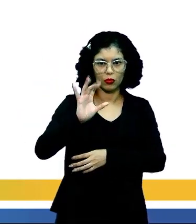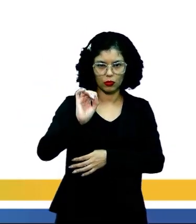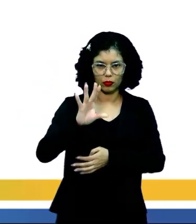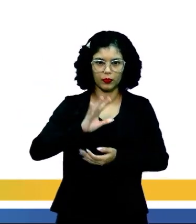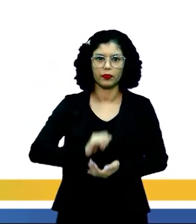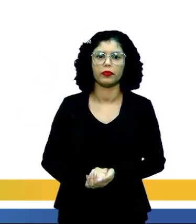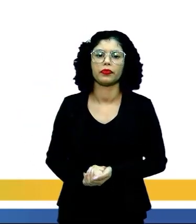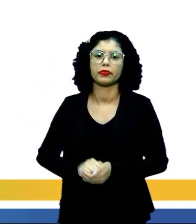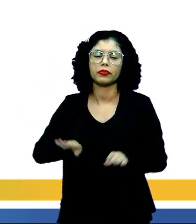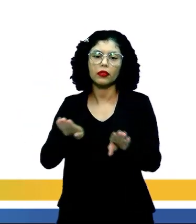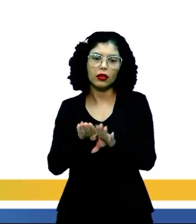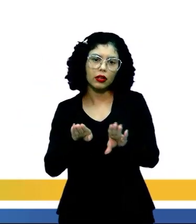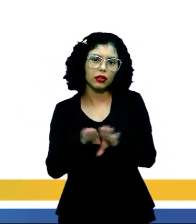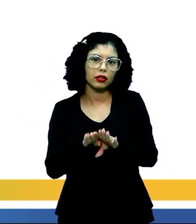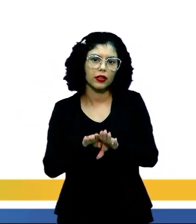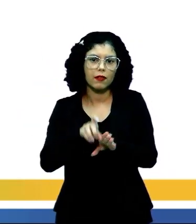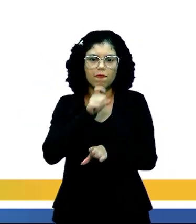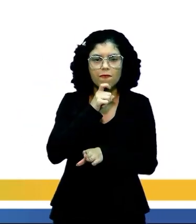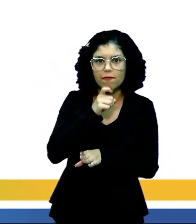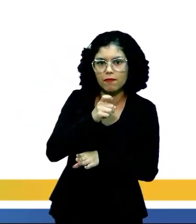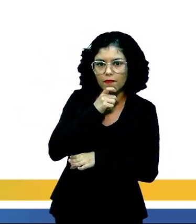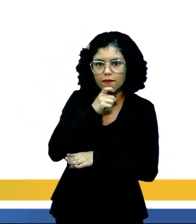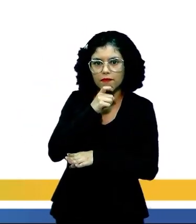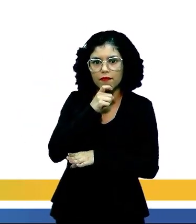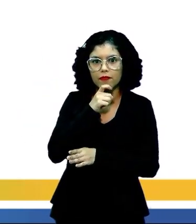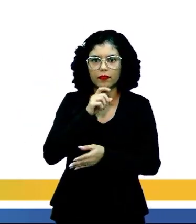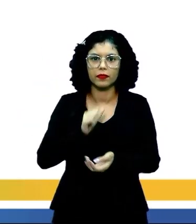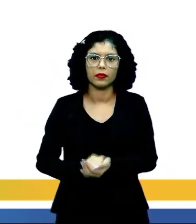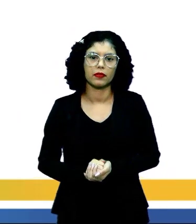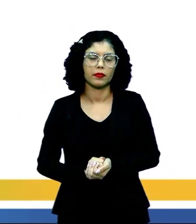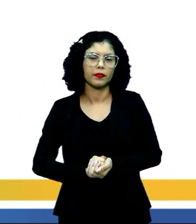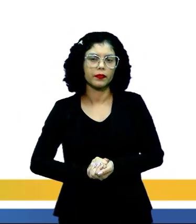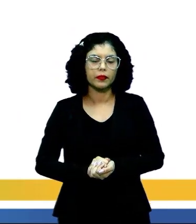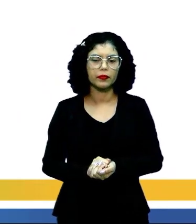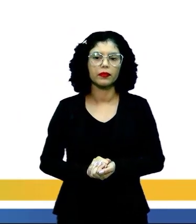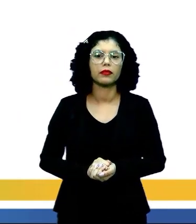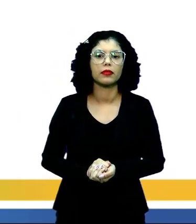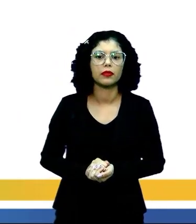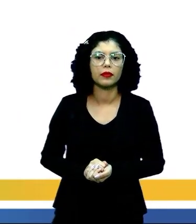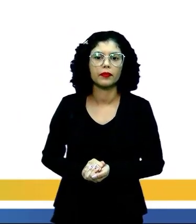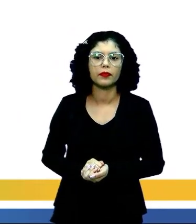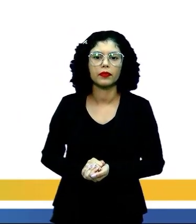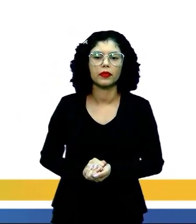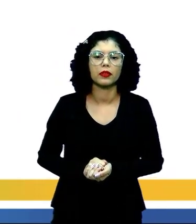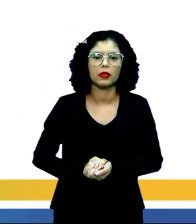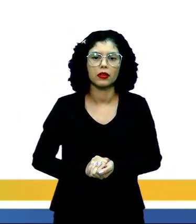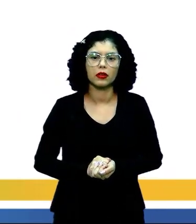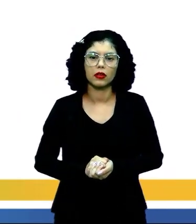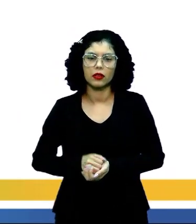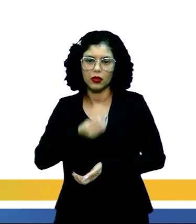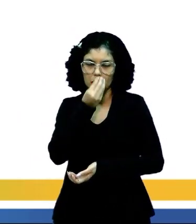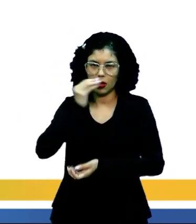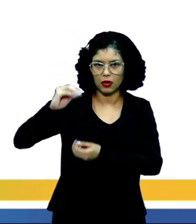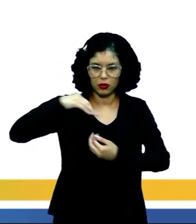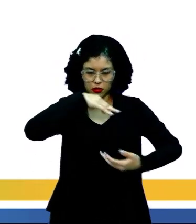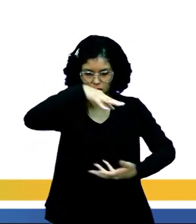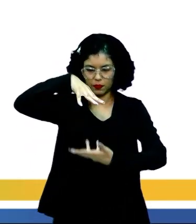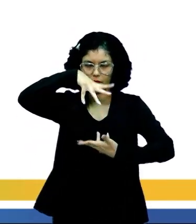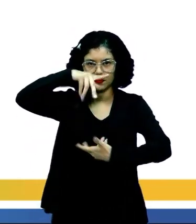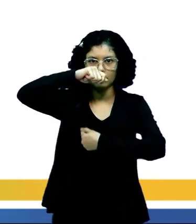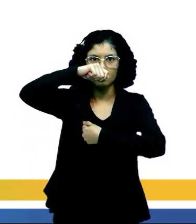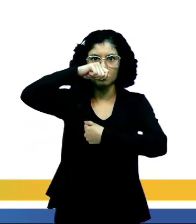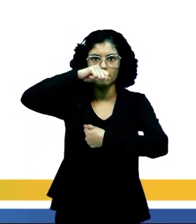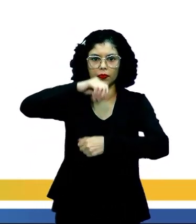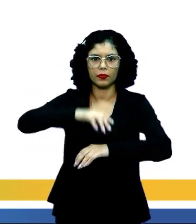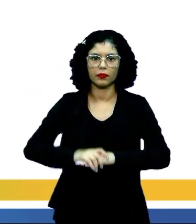cabelos, na frialdade, frialdade, na frieza, na frialdade inorgânica da